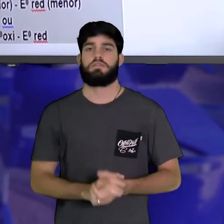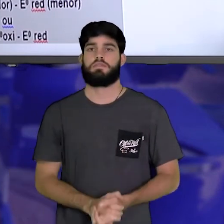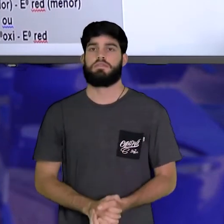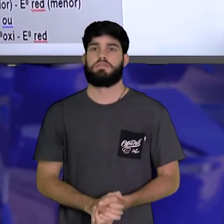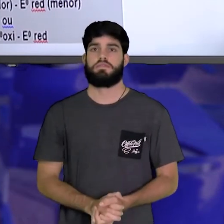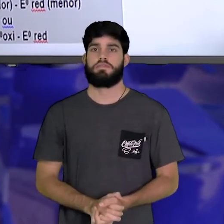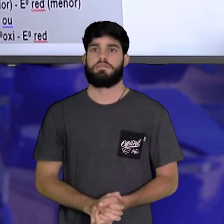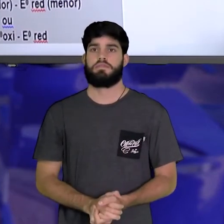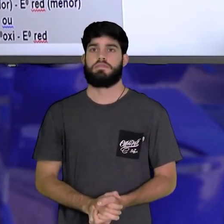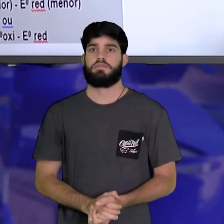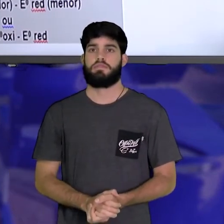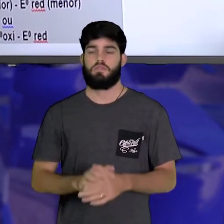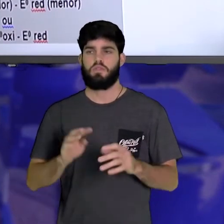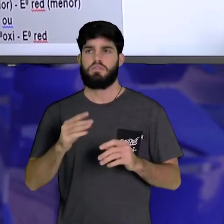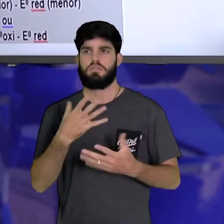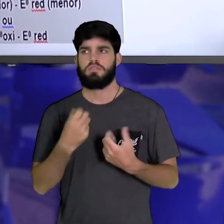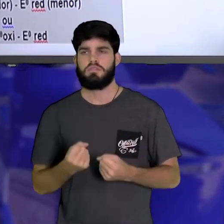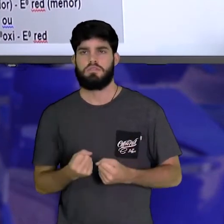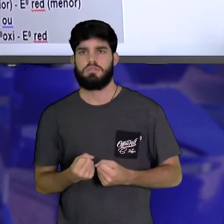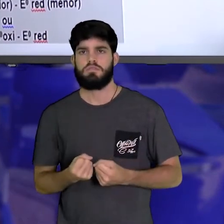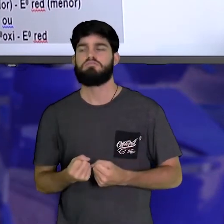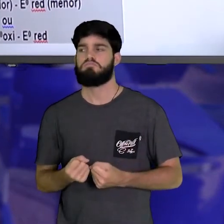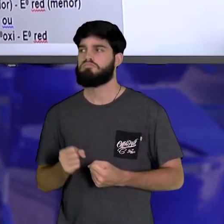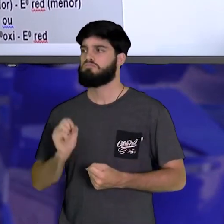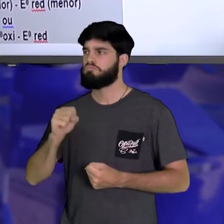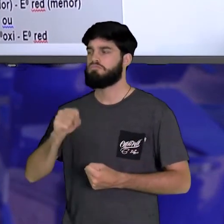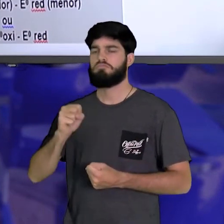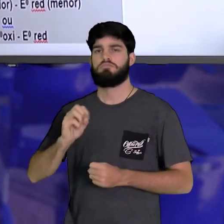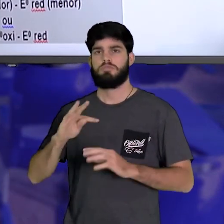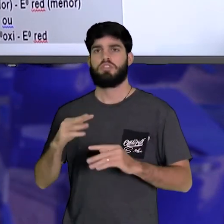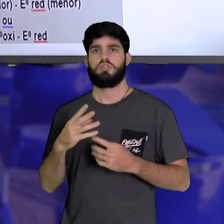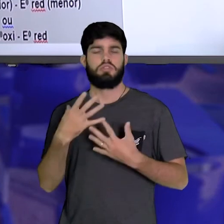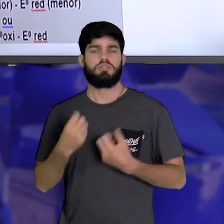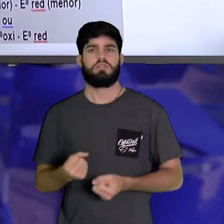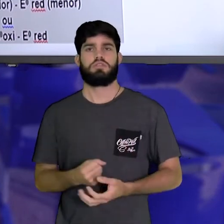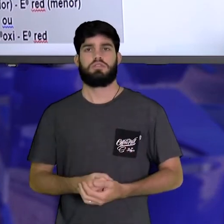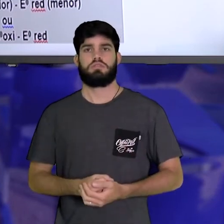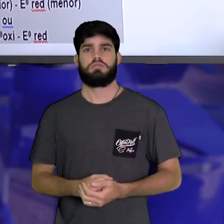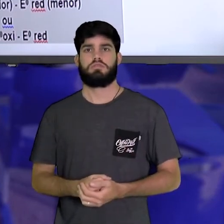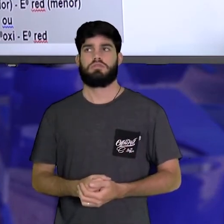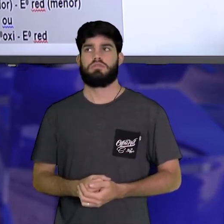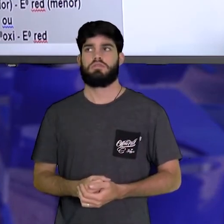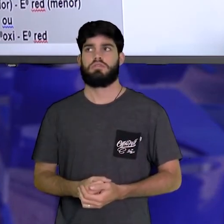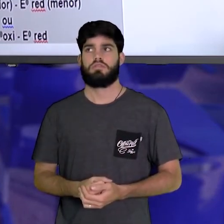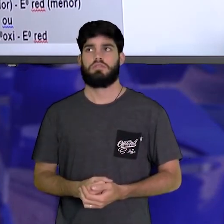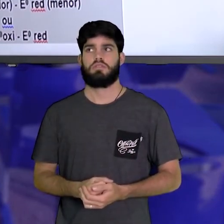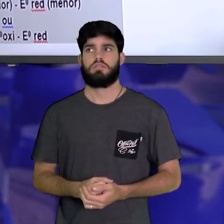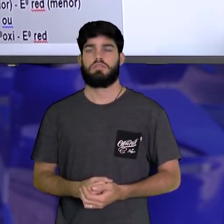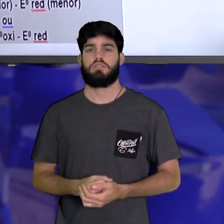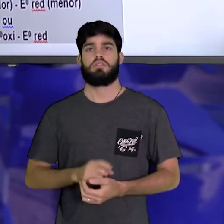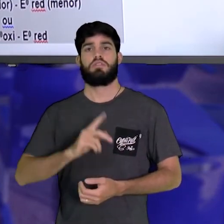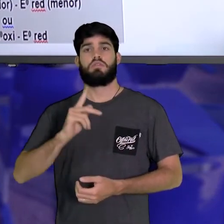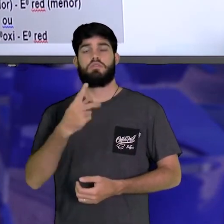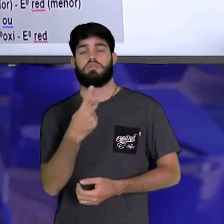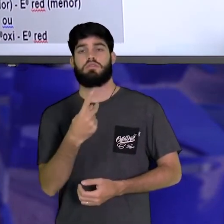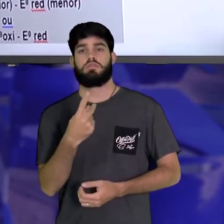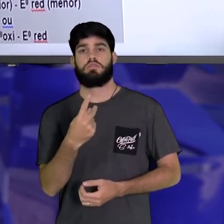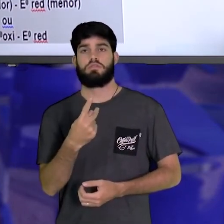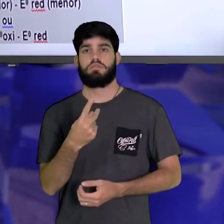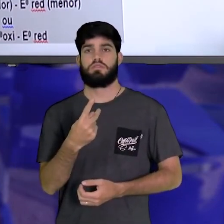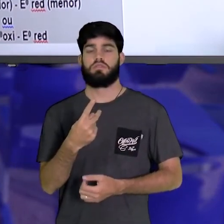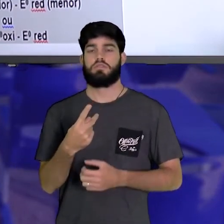Todos aceitam? Sim, todos nós aceitamos. Então, ficou assim. O hidrogênio sofre no